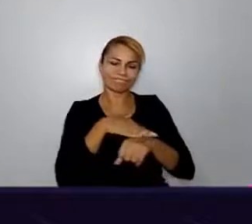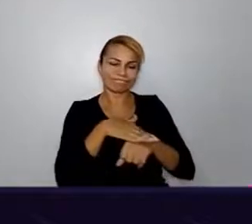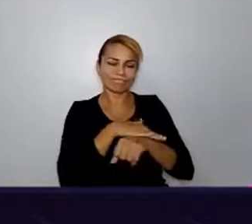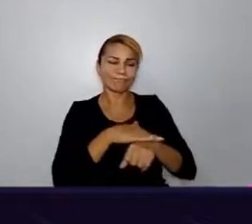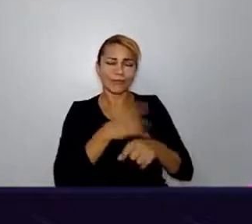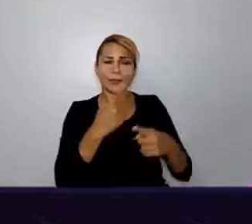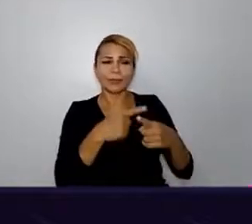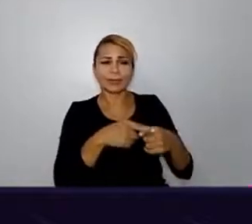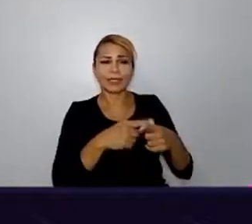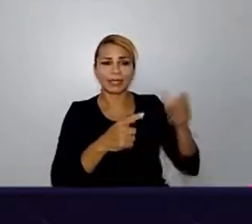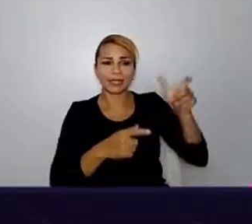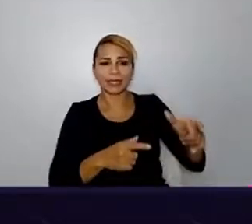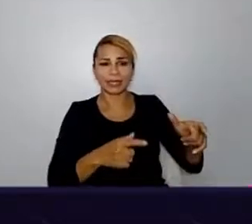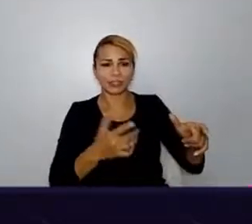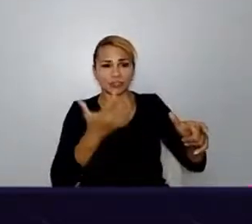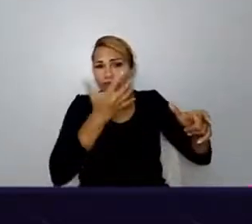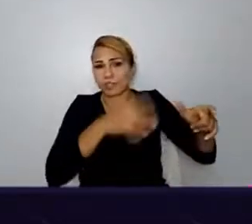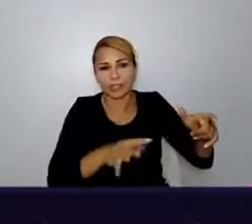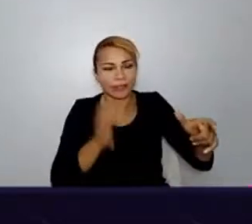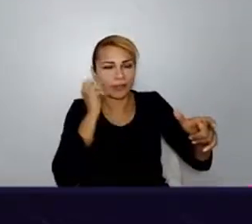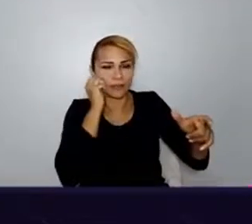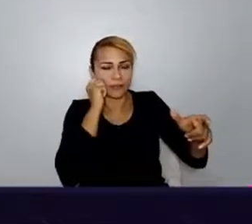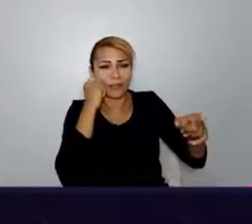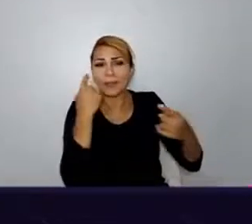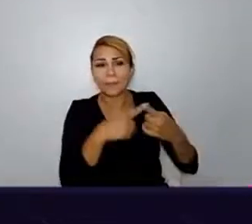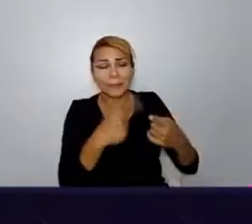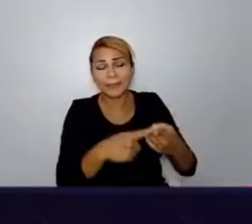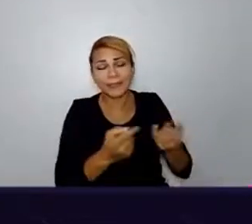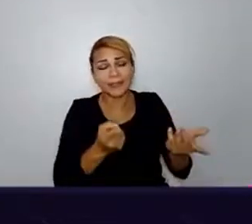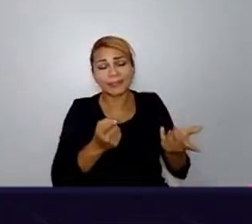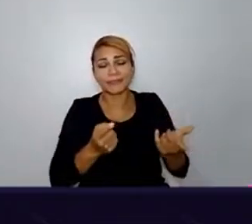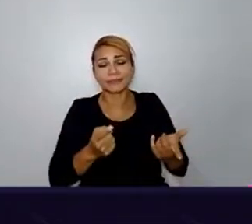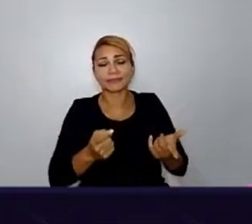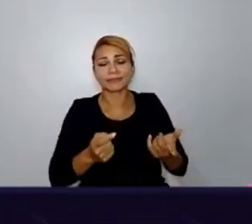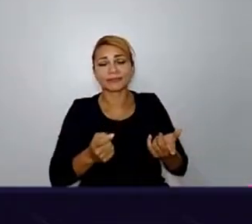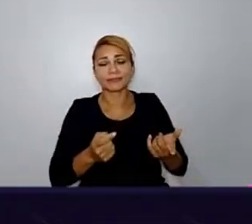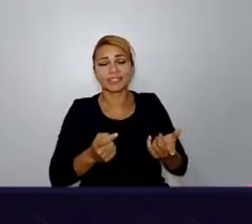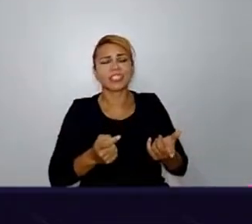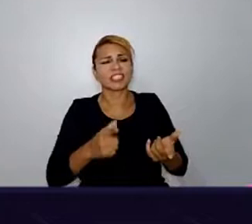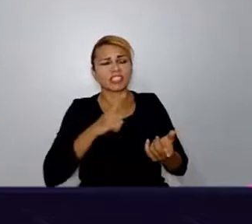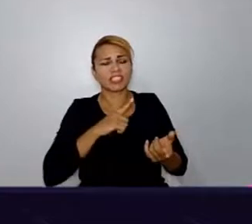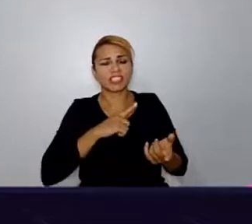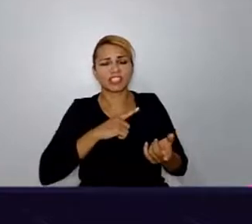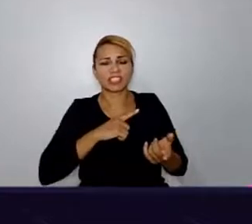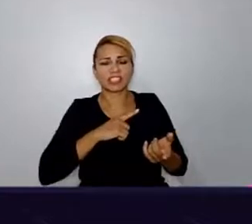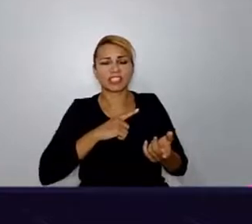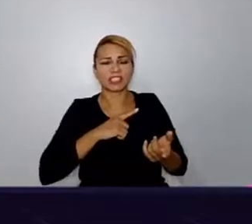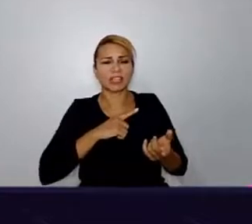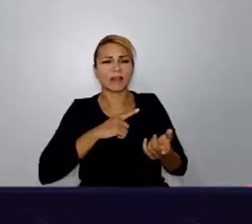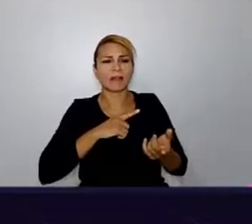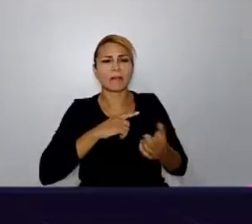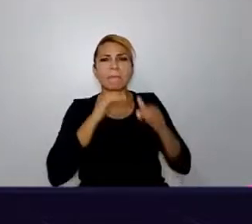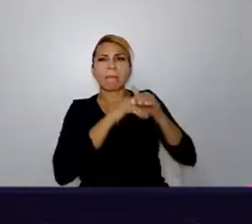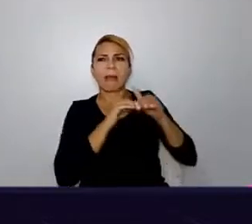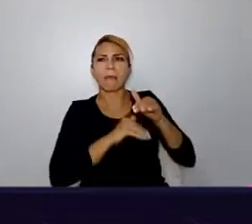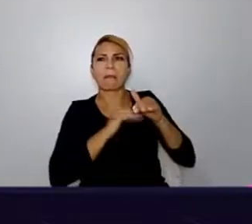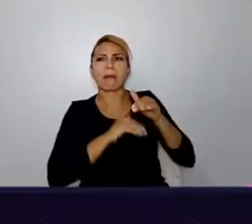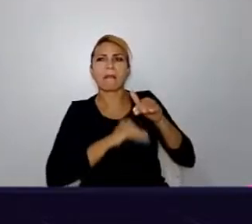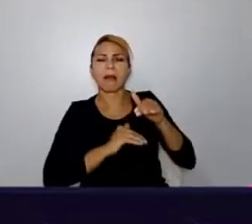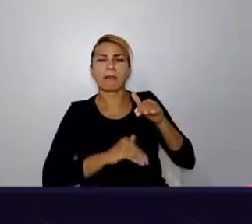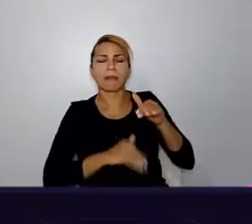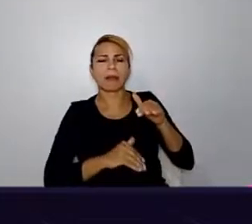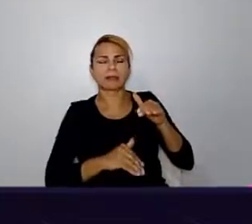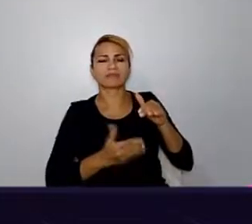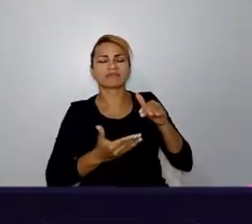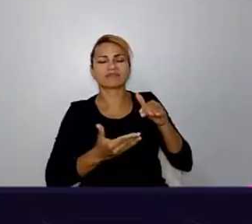disposto a ouvir, foi porque, tipo, eu tinha tanta coisa para falar, eu tinha guardado tanta coisa que, sei lá, não